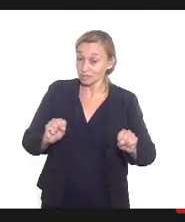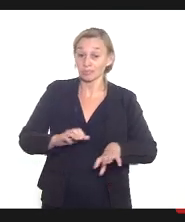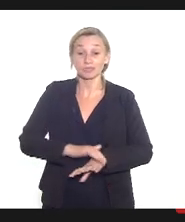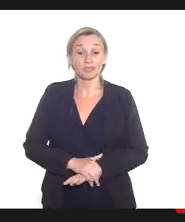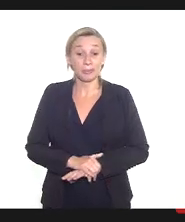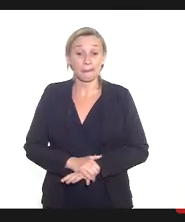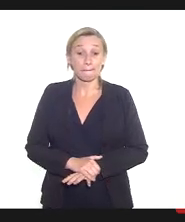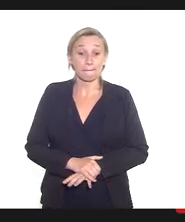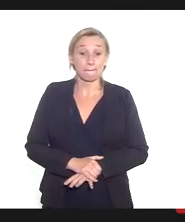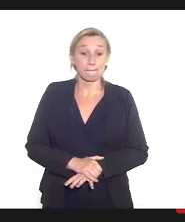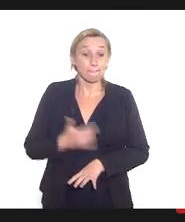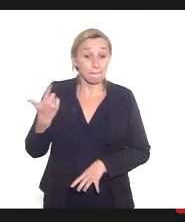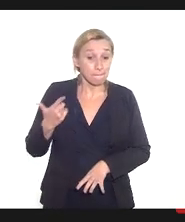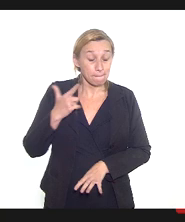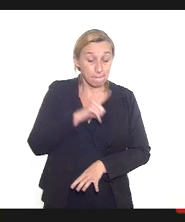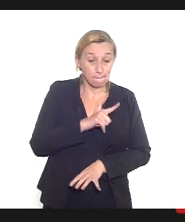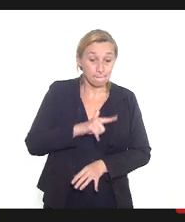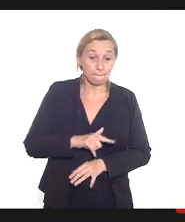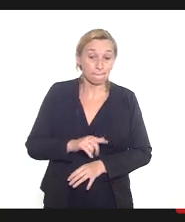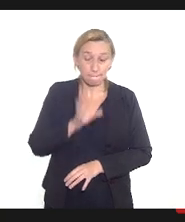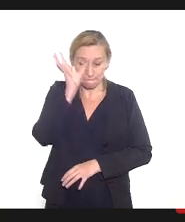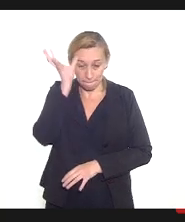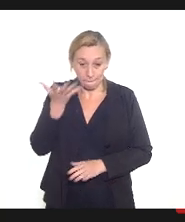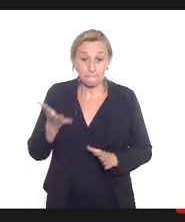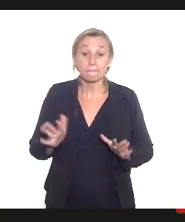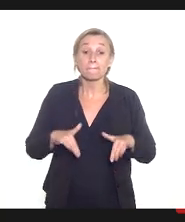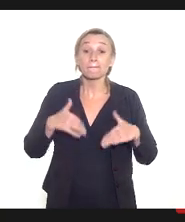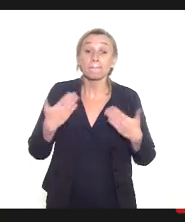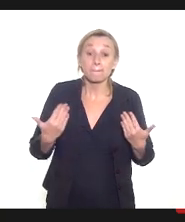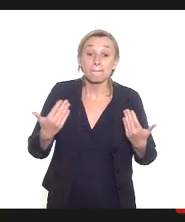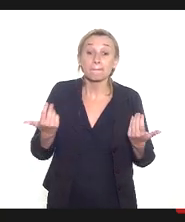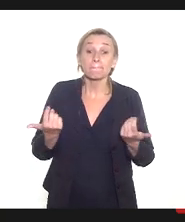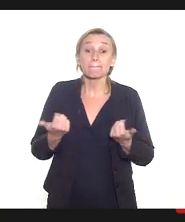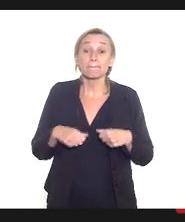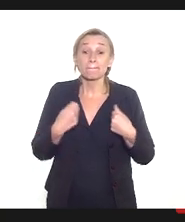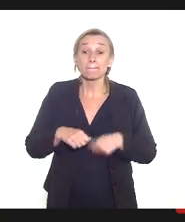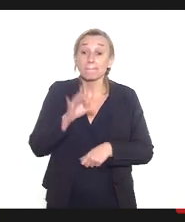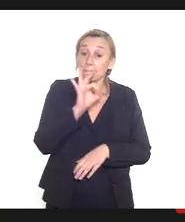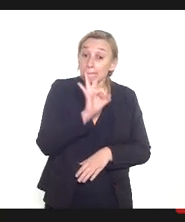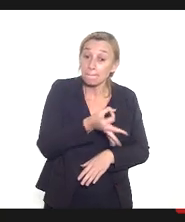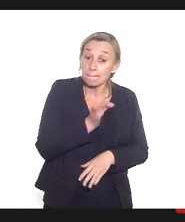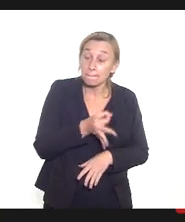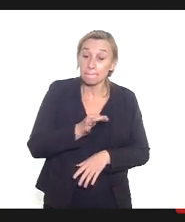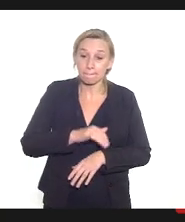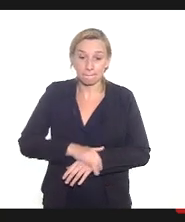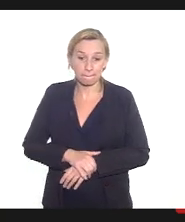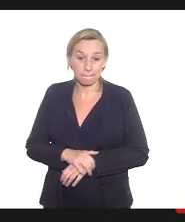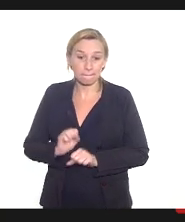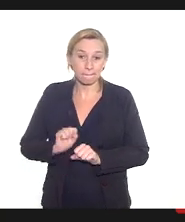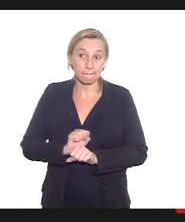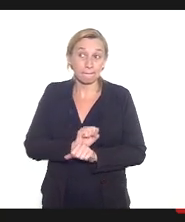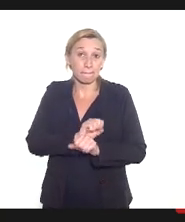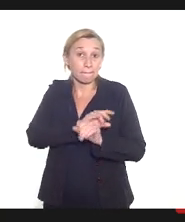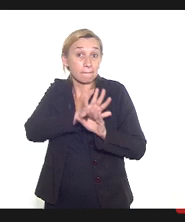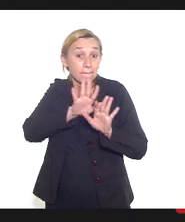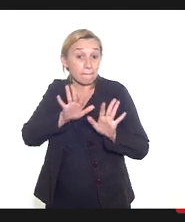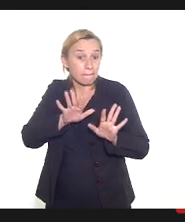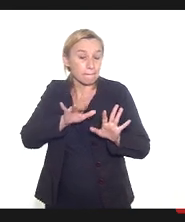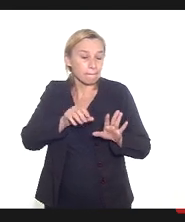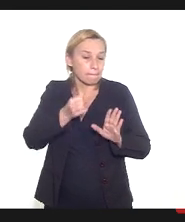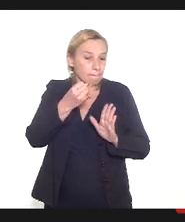conseguir abarcar qual a necessidade concreta desse termo de esclarecimento